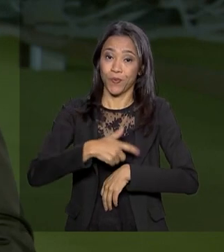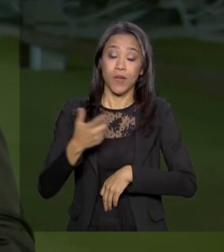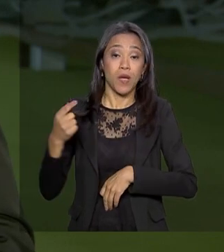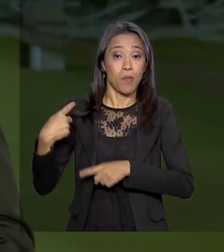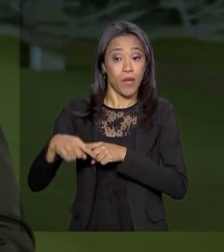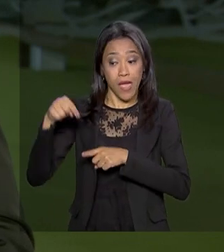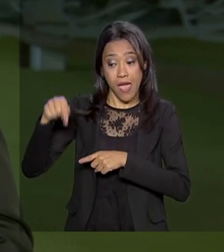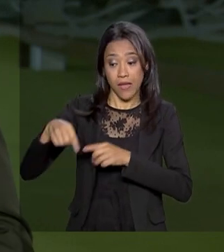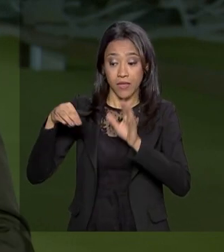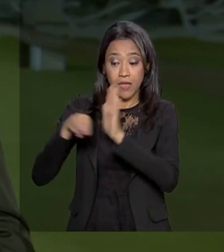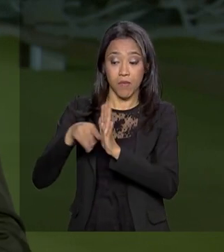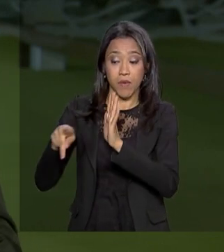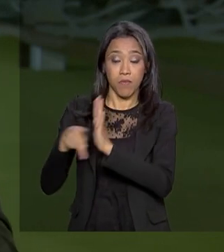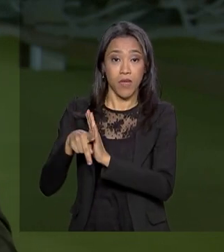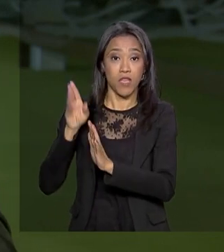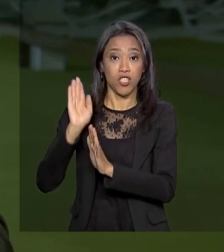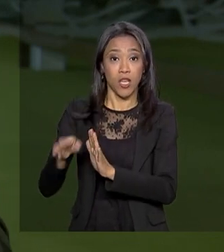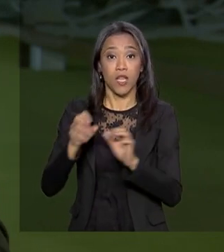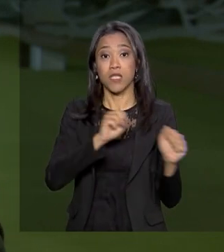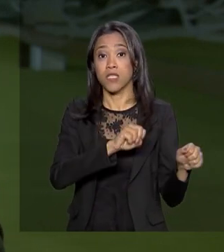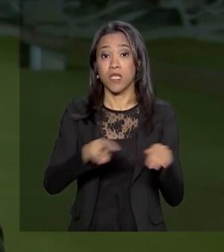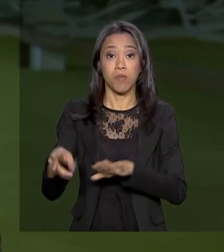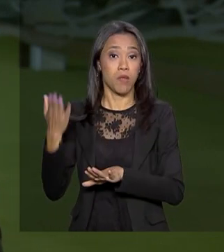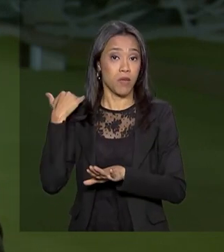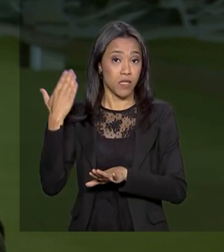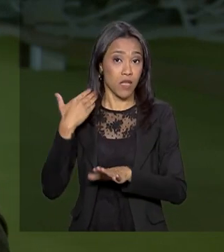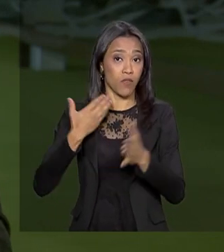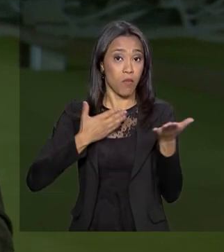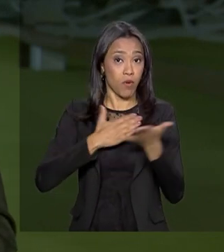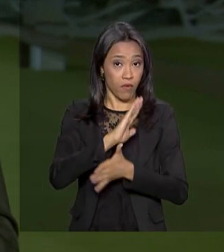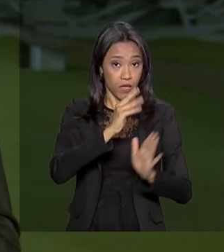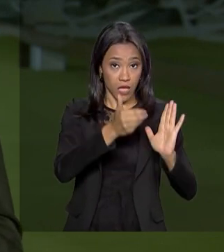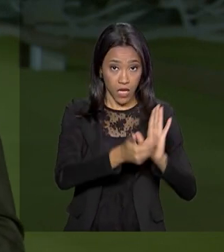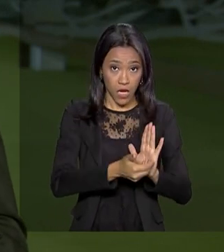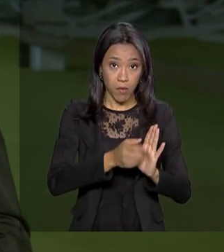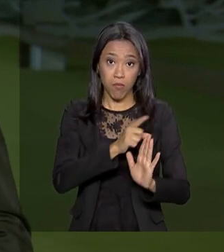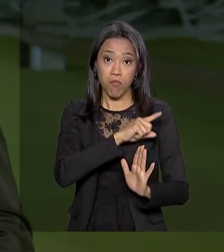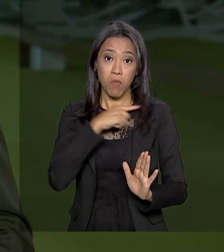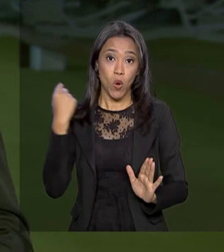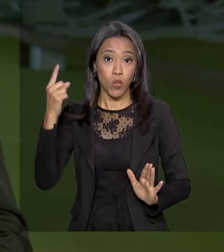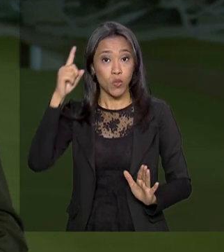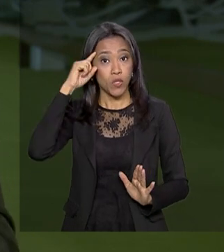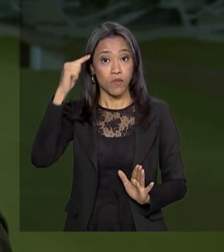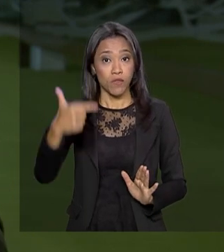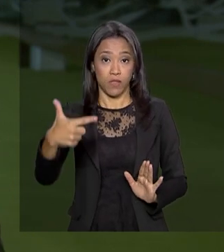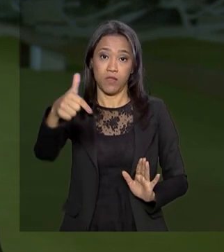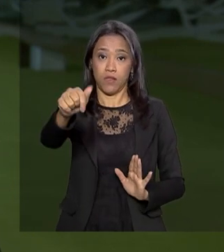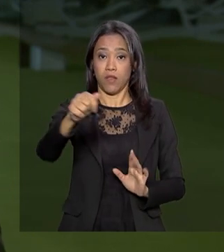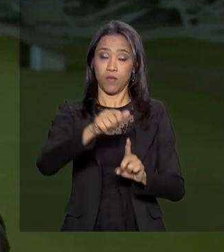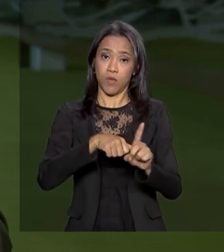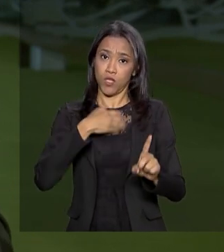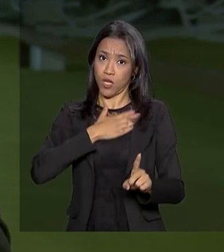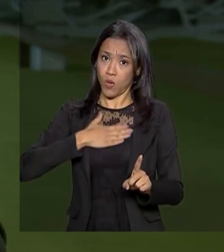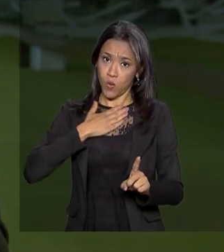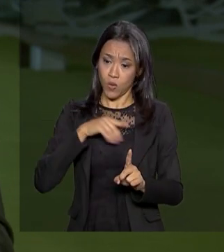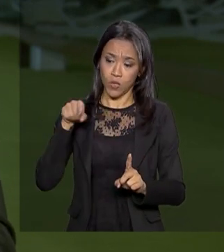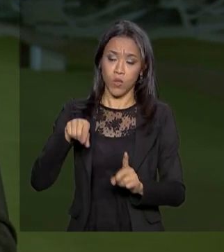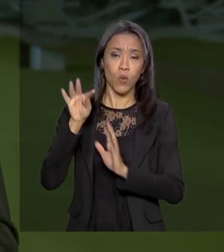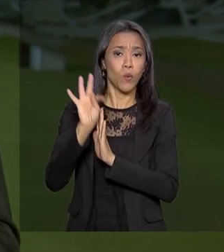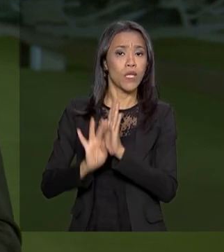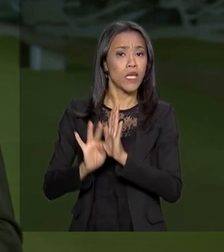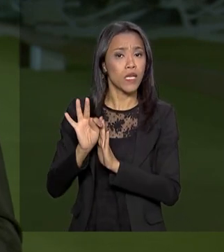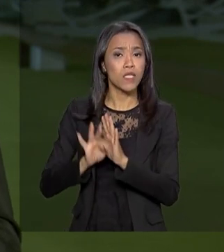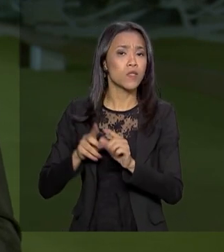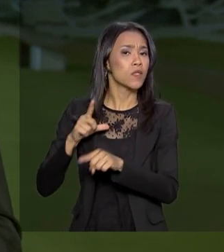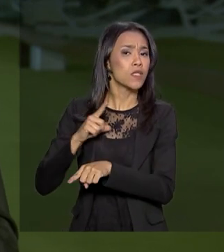medida provisória aprovada na Câmara na semana passada perde a validade em 27 de agosto. O texto contém iniciativas para reduzir a